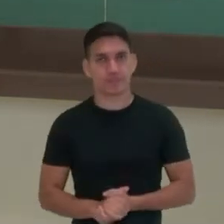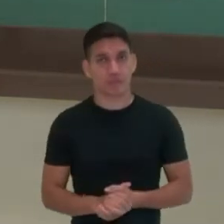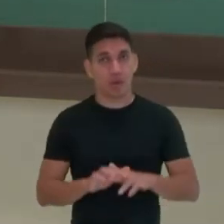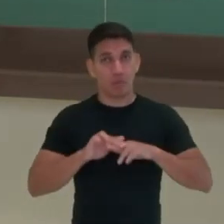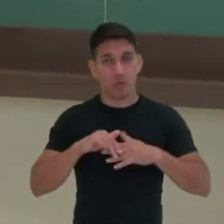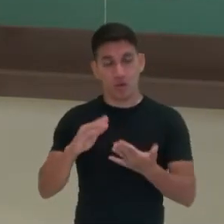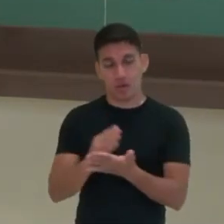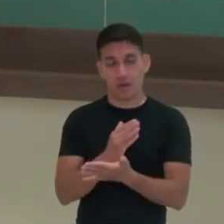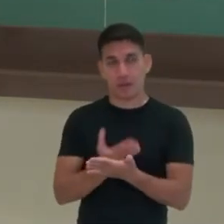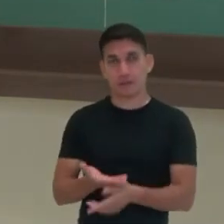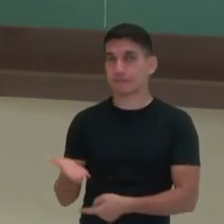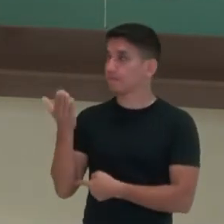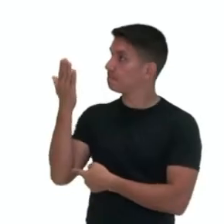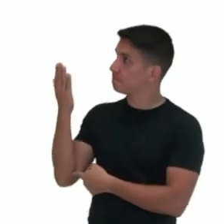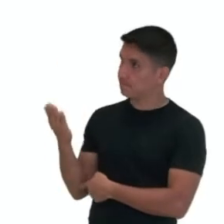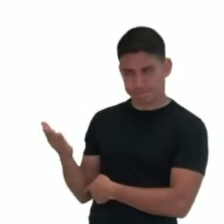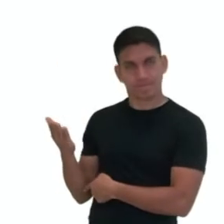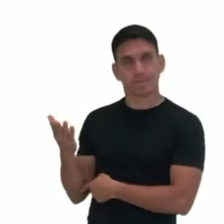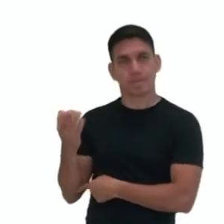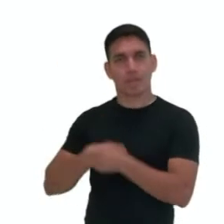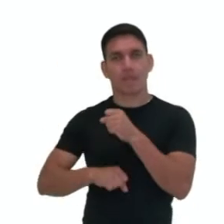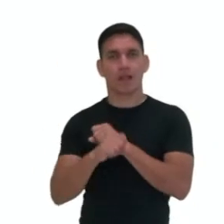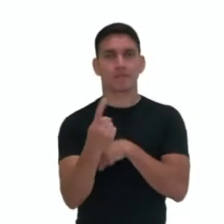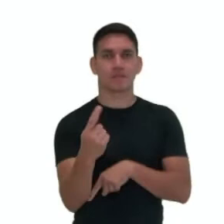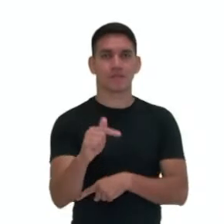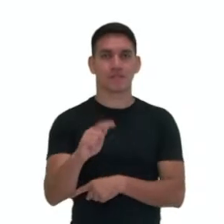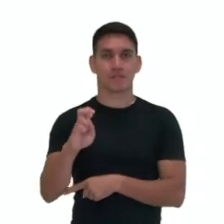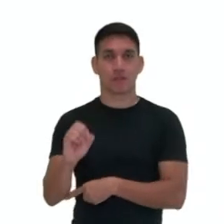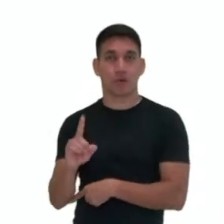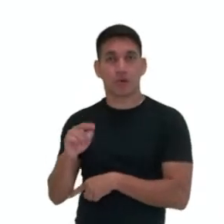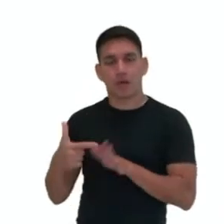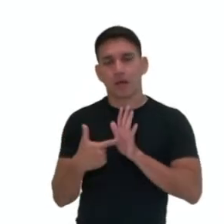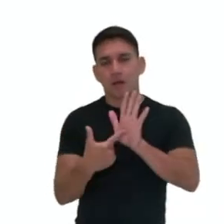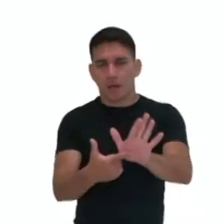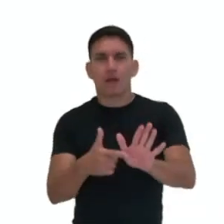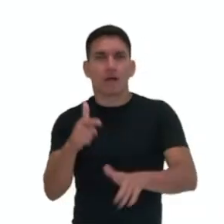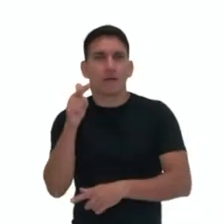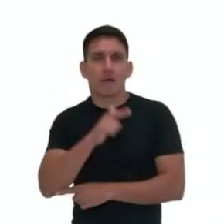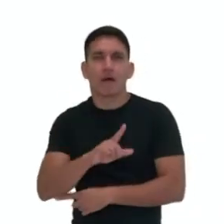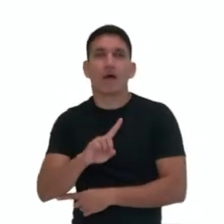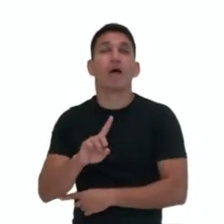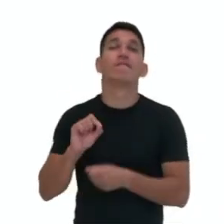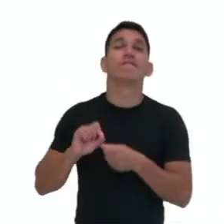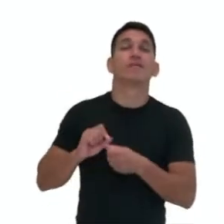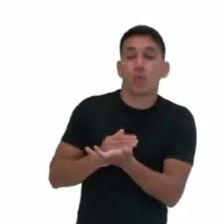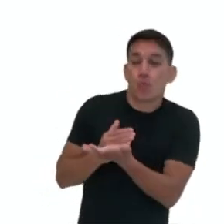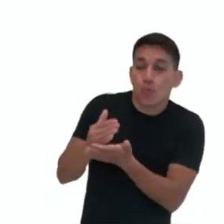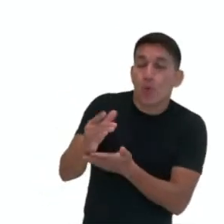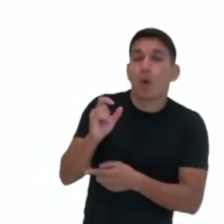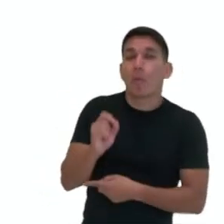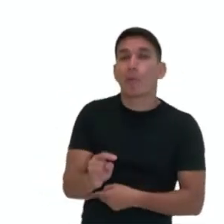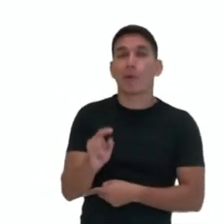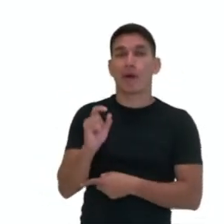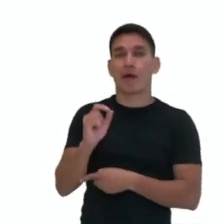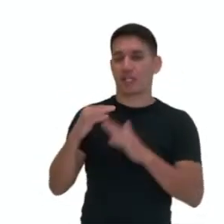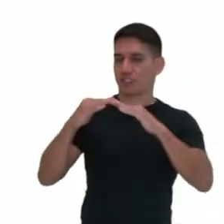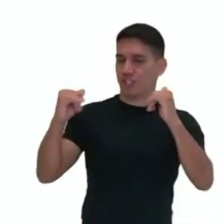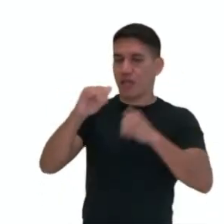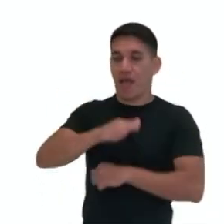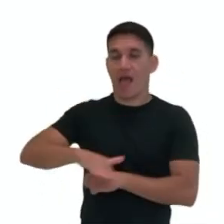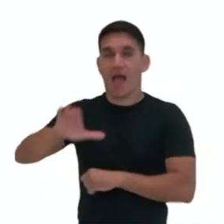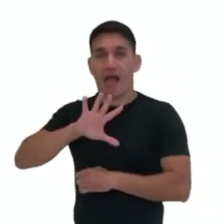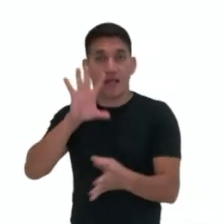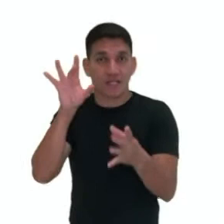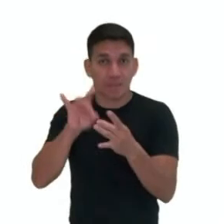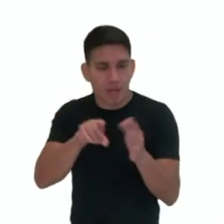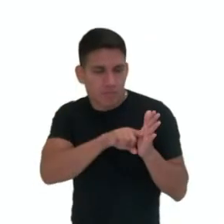Em sua obra, A Estética, de 1750, Alexander Balgarten introduz a estética como uma área específica